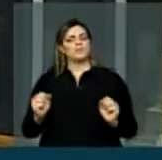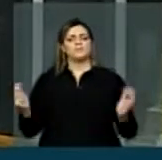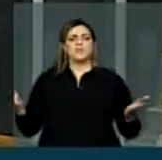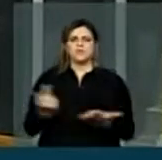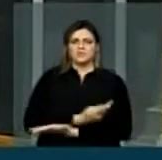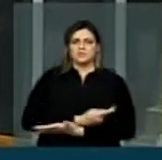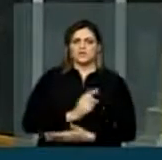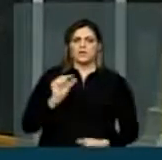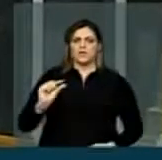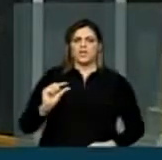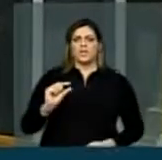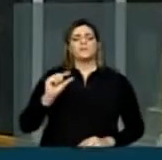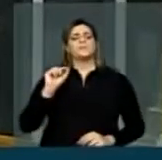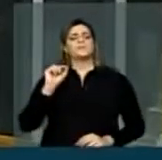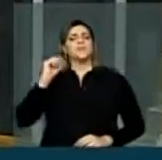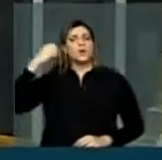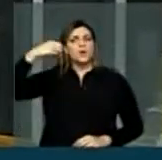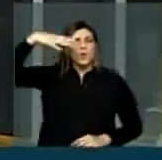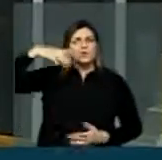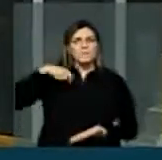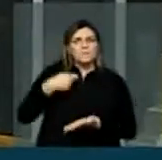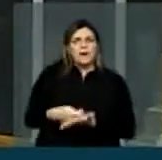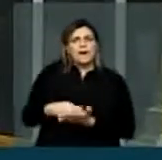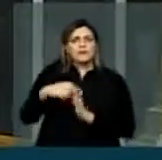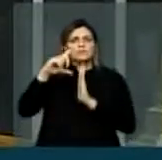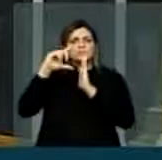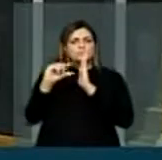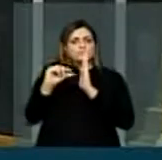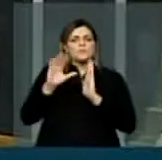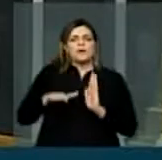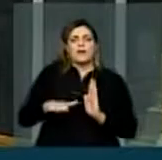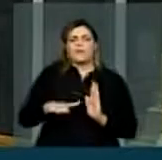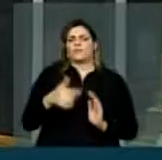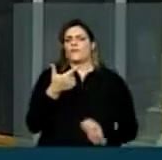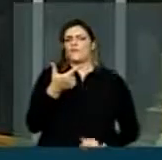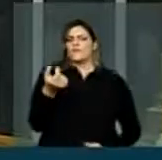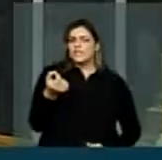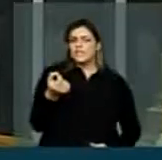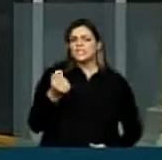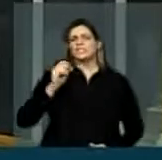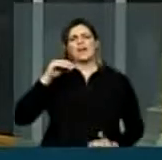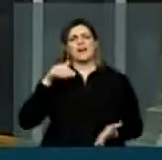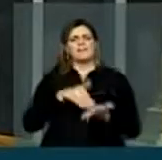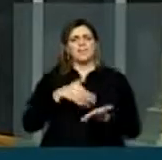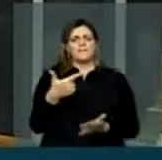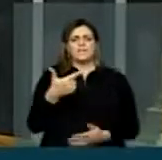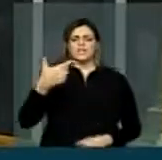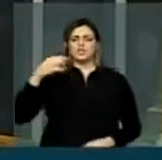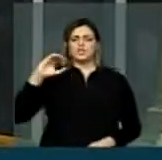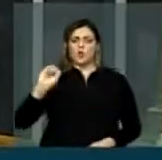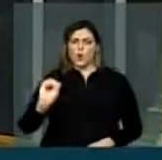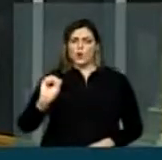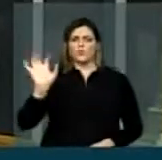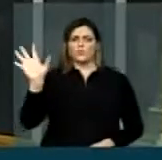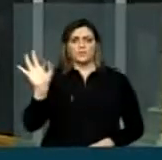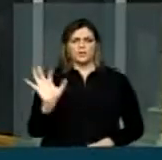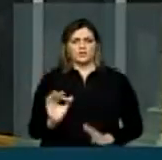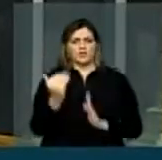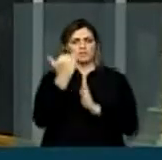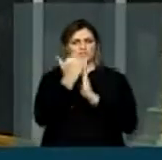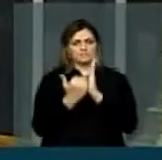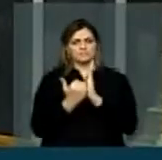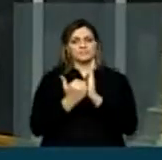na tarifa de energia, que pode variar de 20% a 28%, e o setor comercial